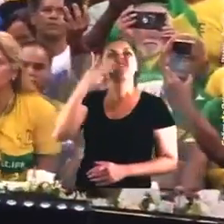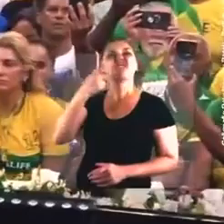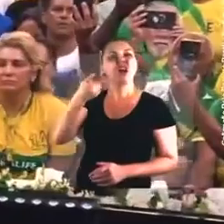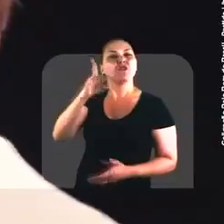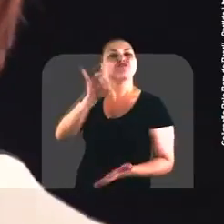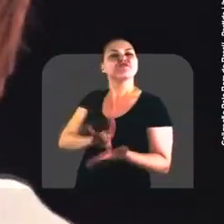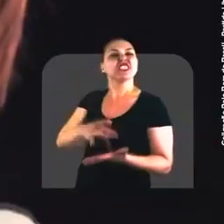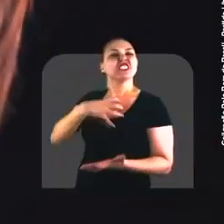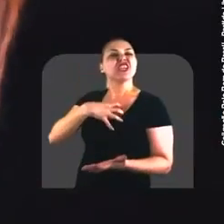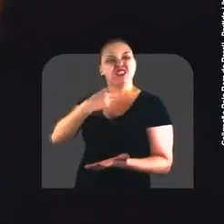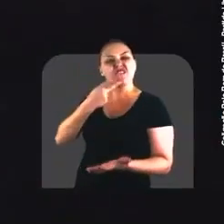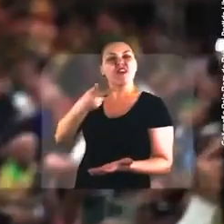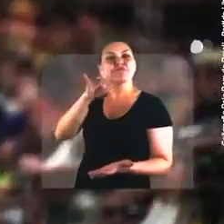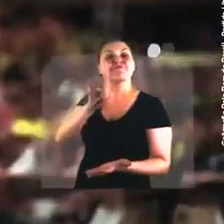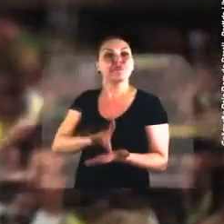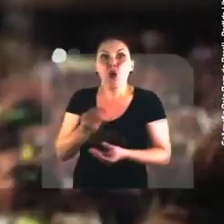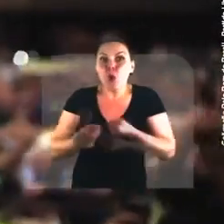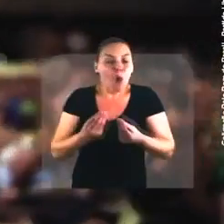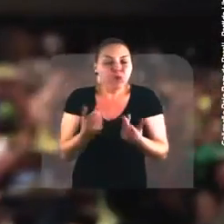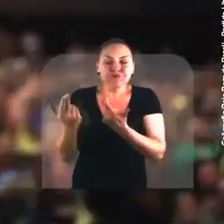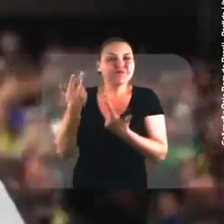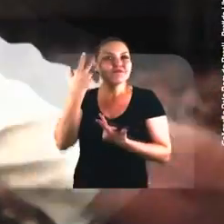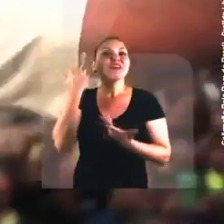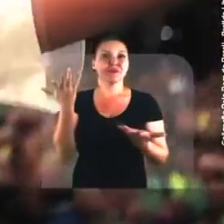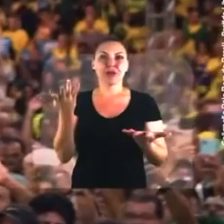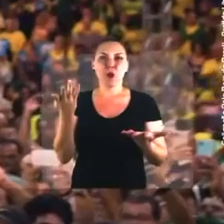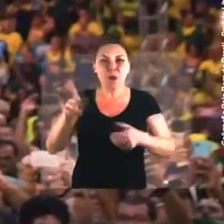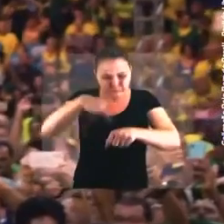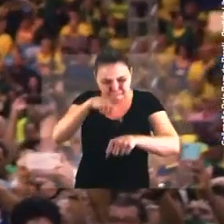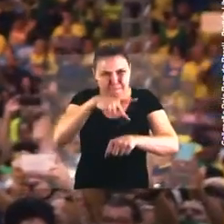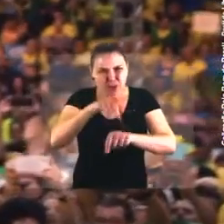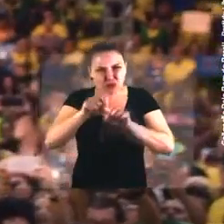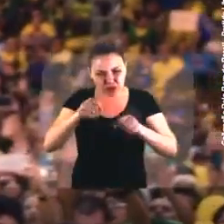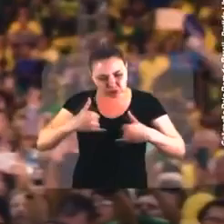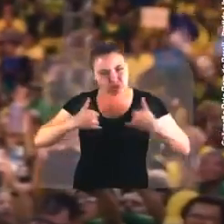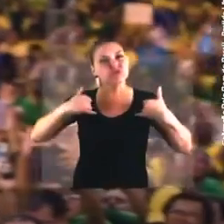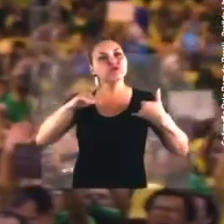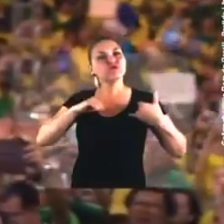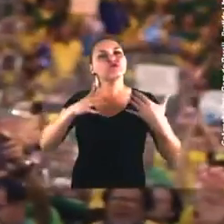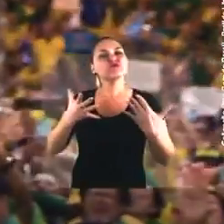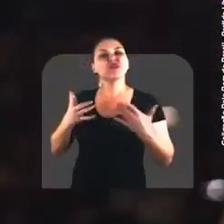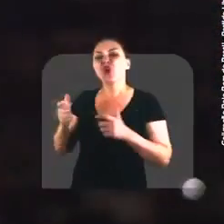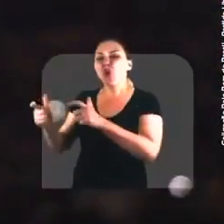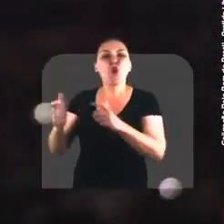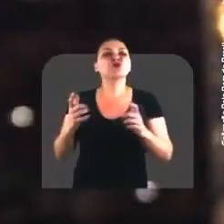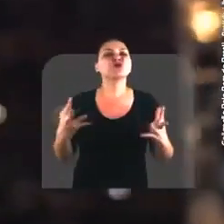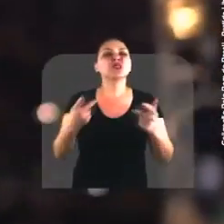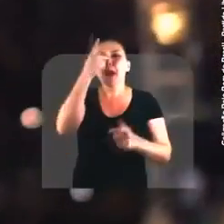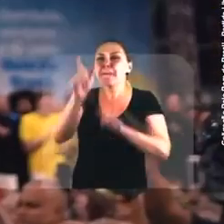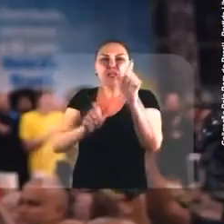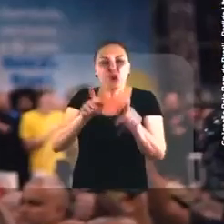o que pensa e fala o que sente E como sente É um país que nos orgulha Onde